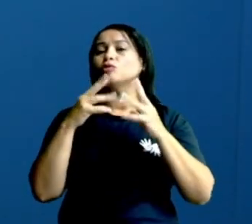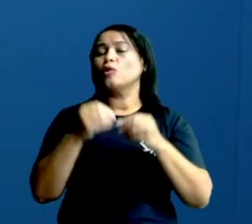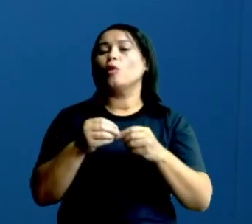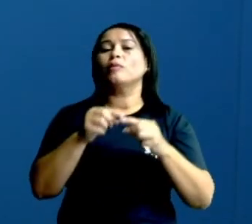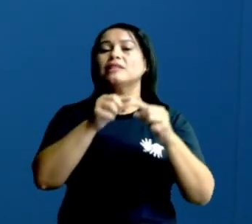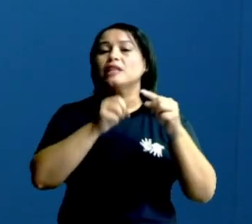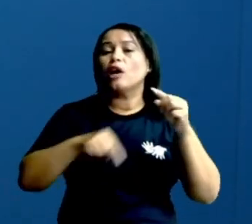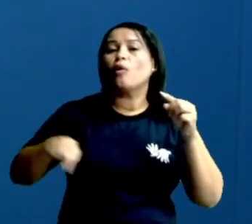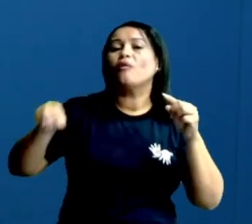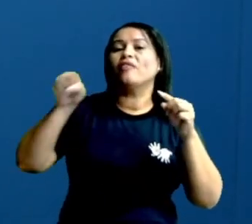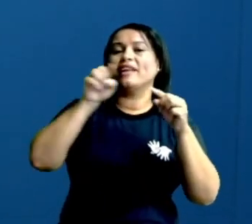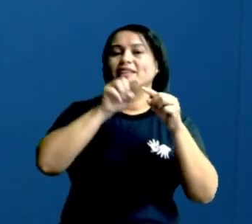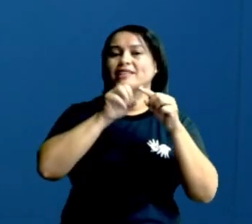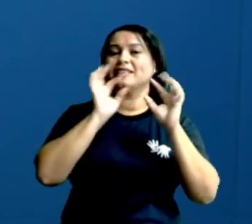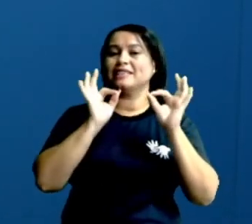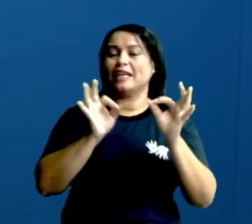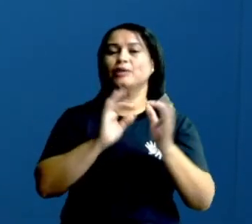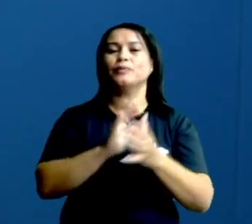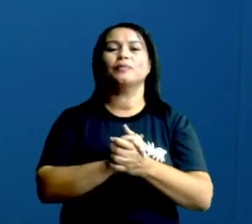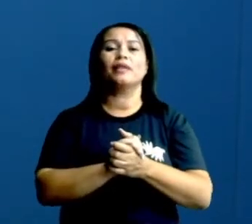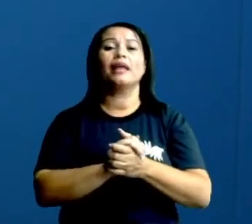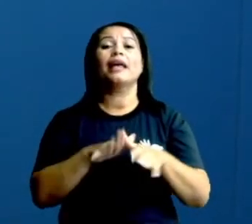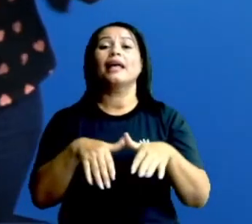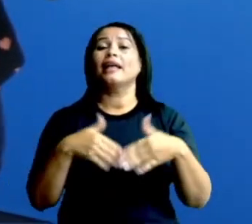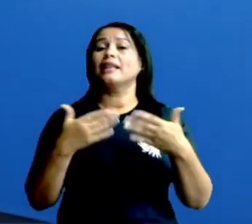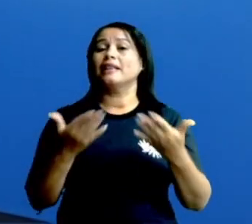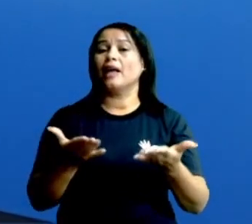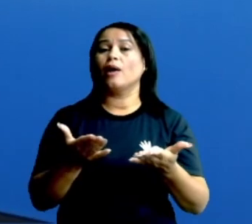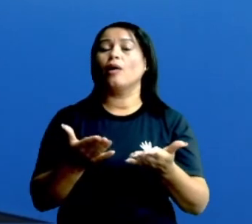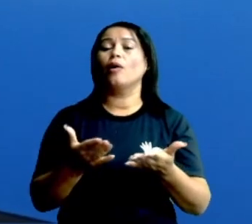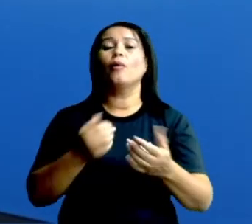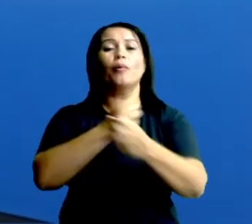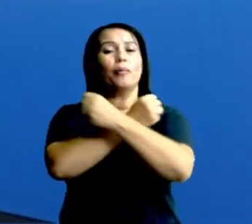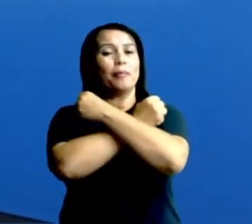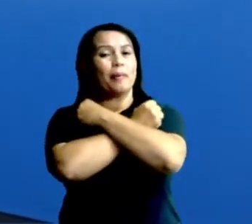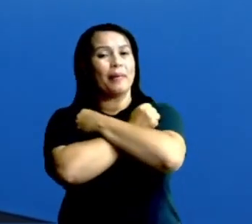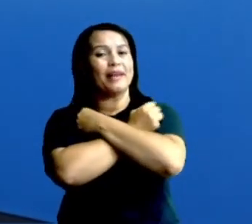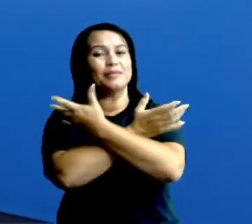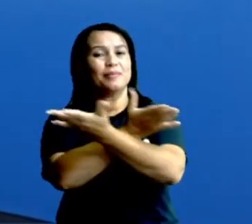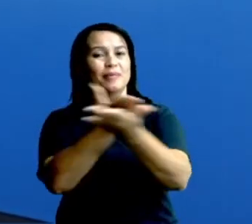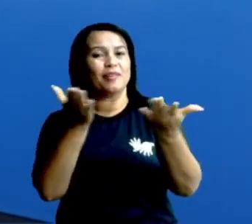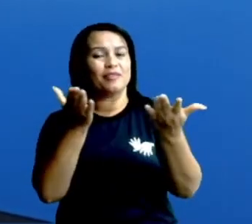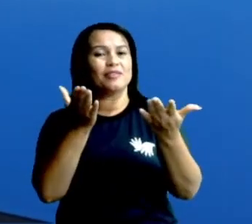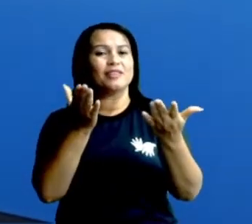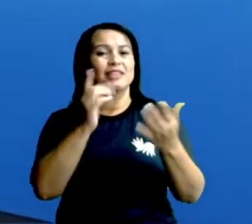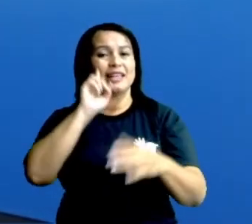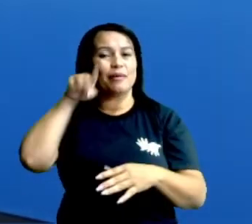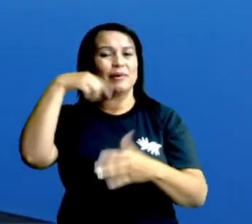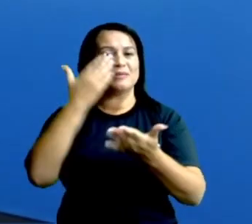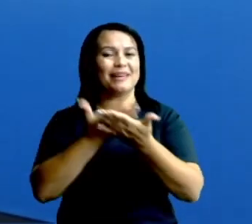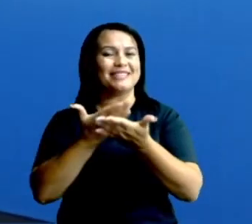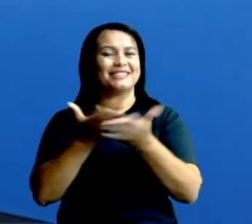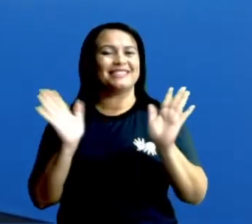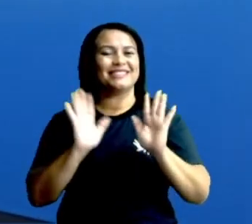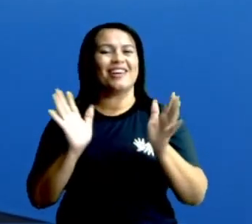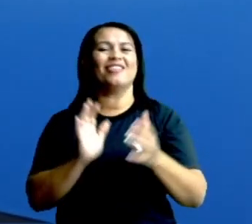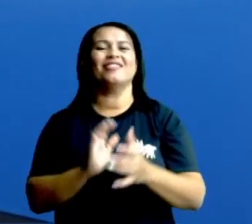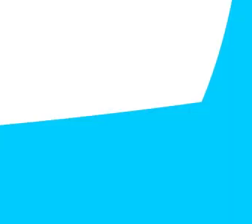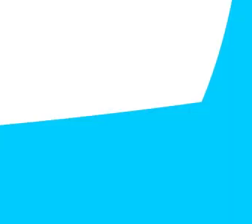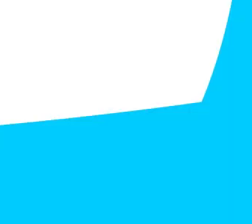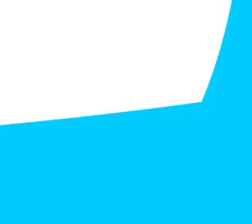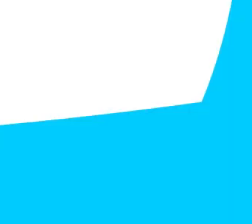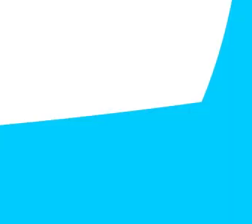circunferências. Tá certo? Então, um abraço para vocês e até a próxima. Tchau!